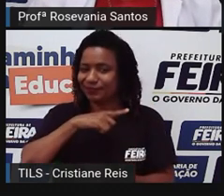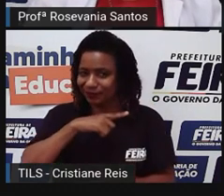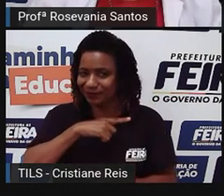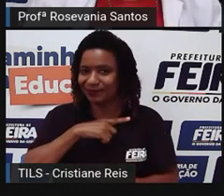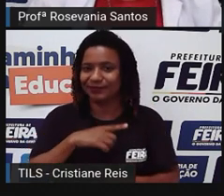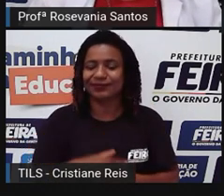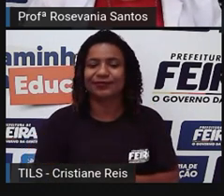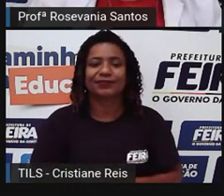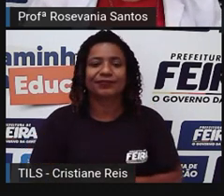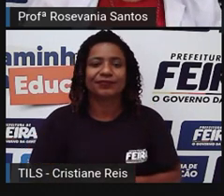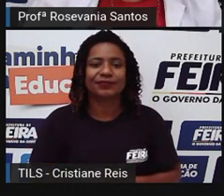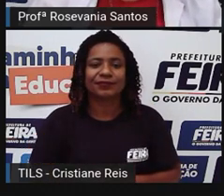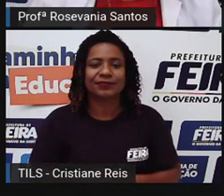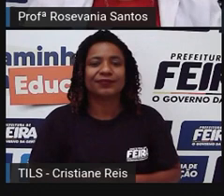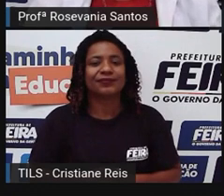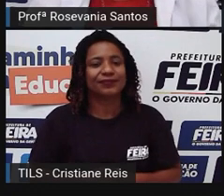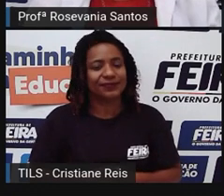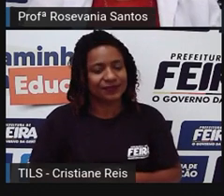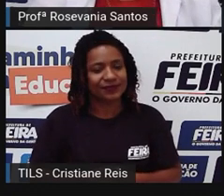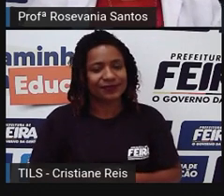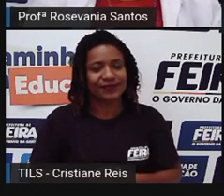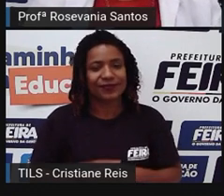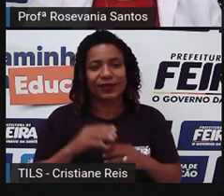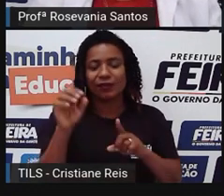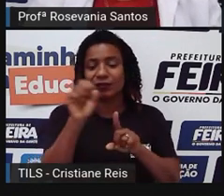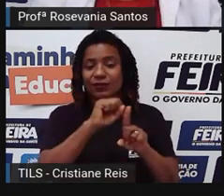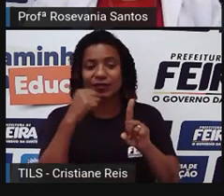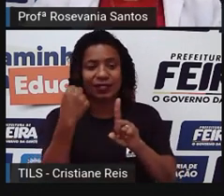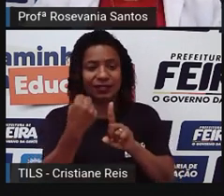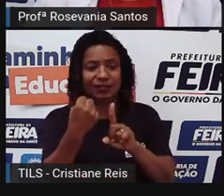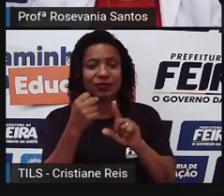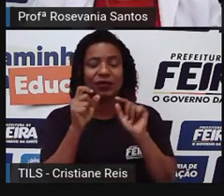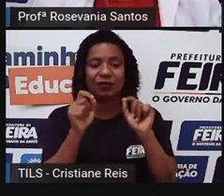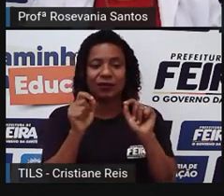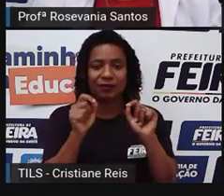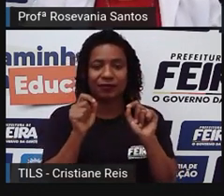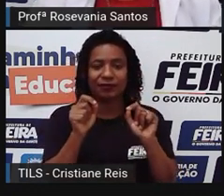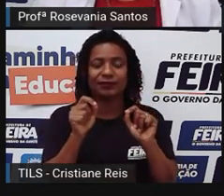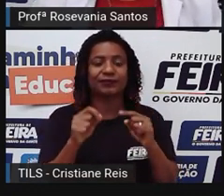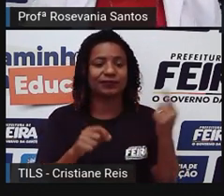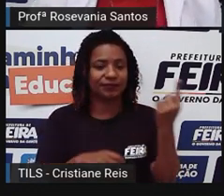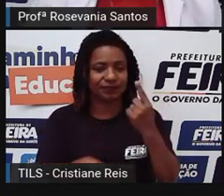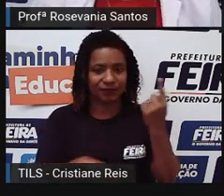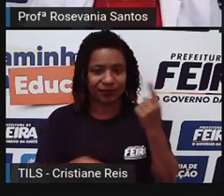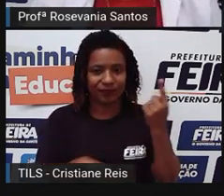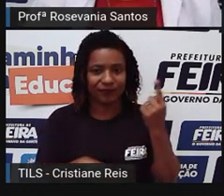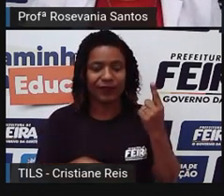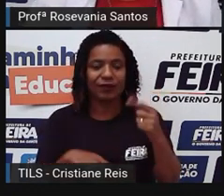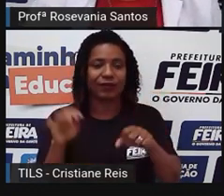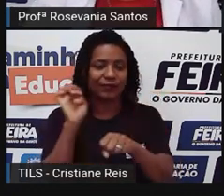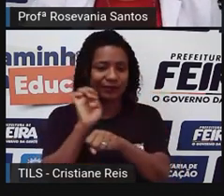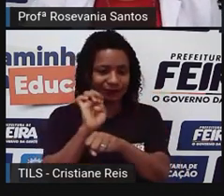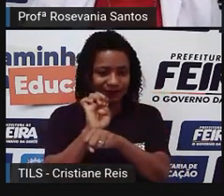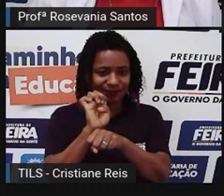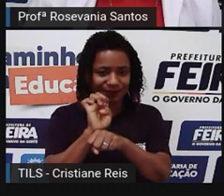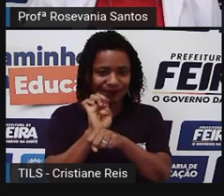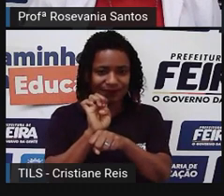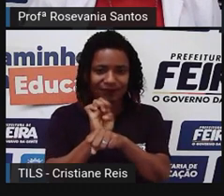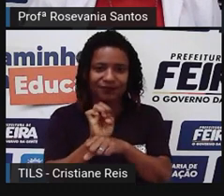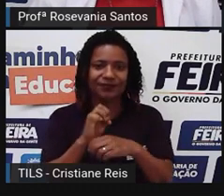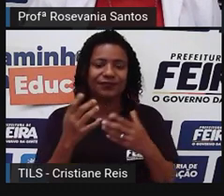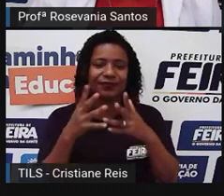Bom, então, quais são as características, né, do socialismo? A primeira dessa, a primeira delas, né, é a estatização, ou seja,